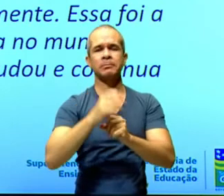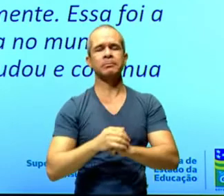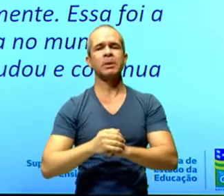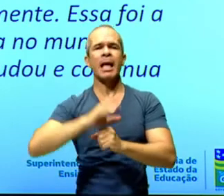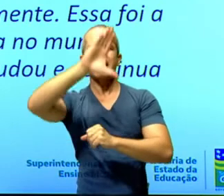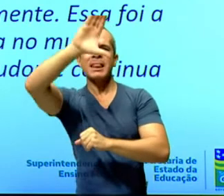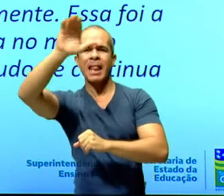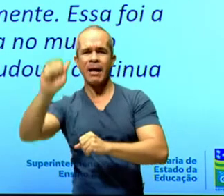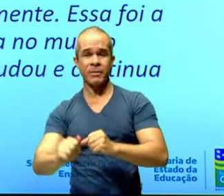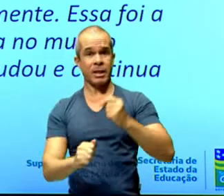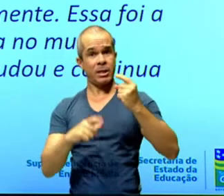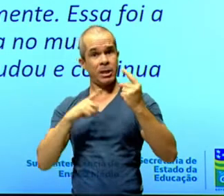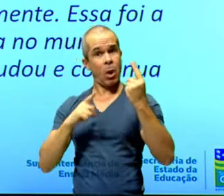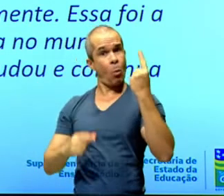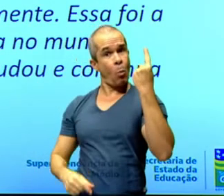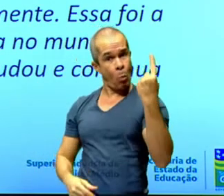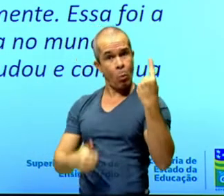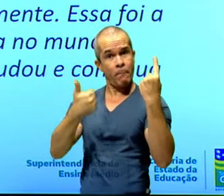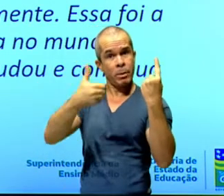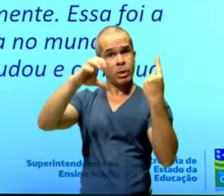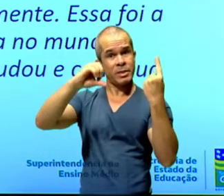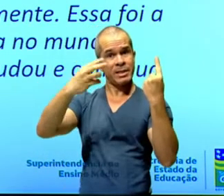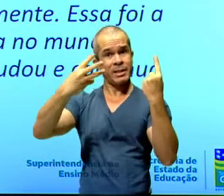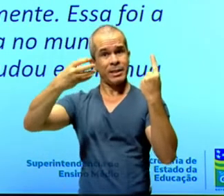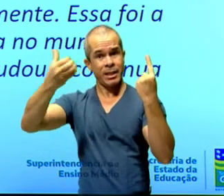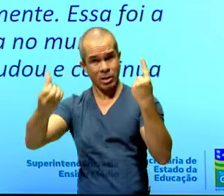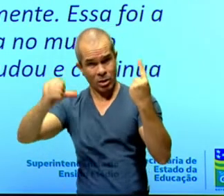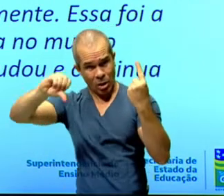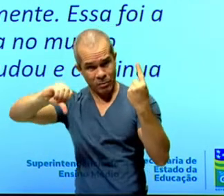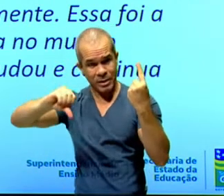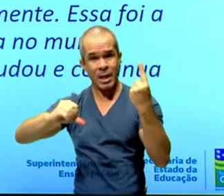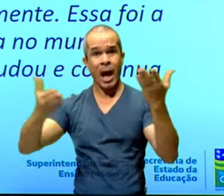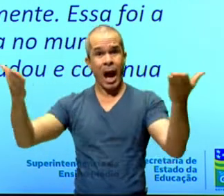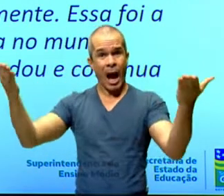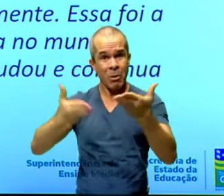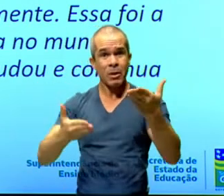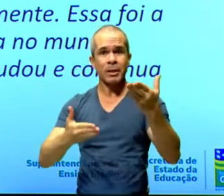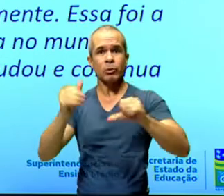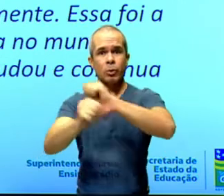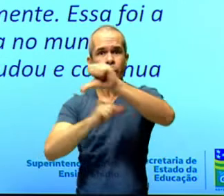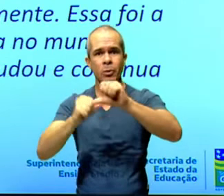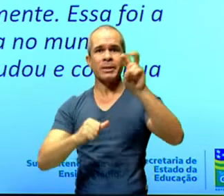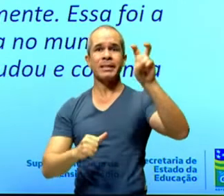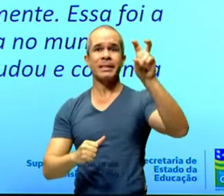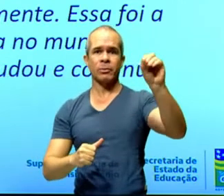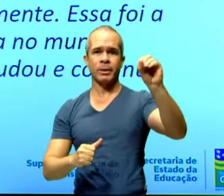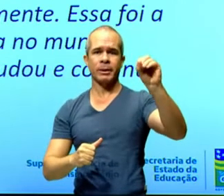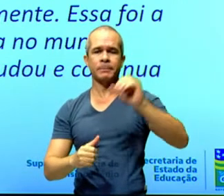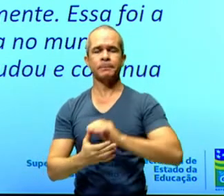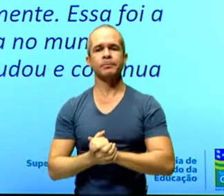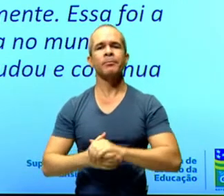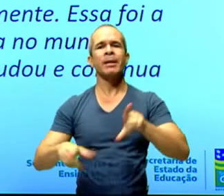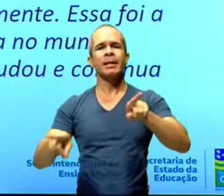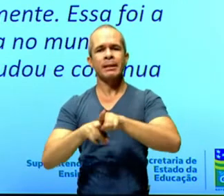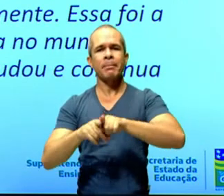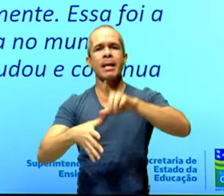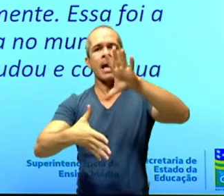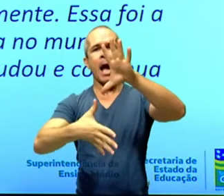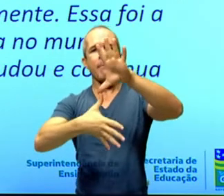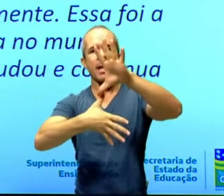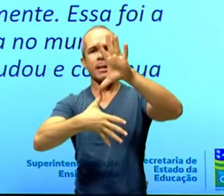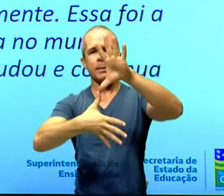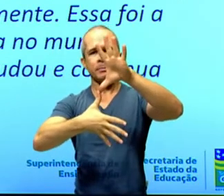em 1939, agora eram cerca de 50. Mesmo nas Américas, onde a